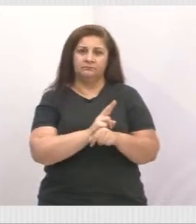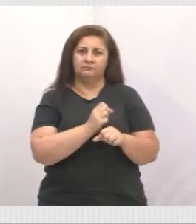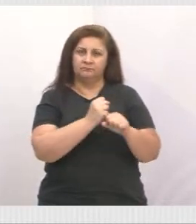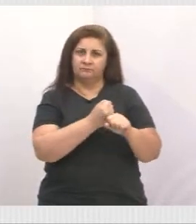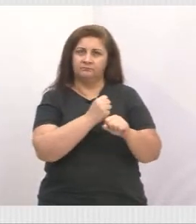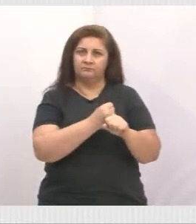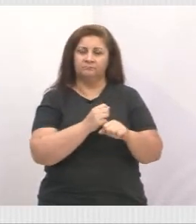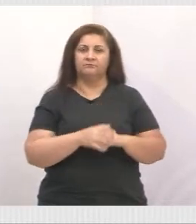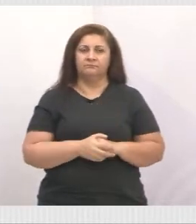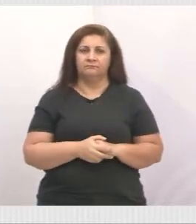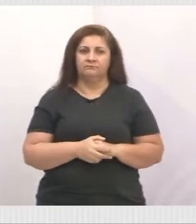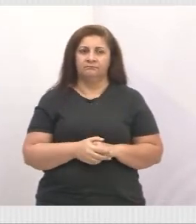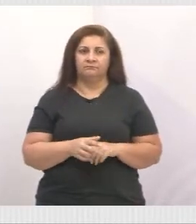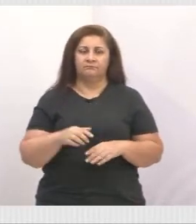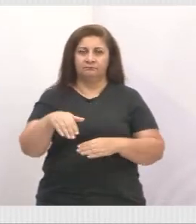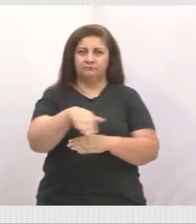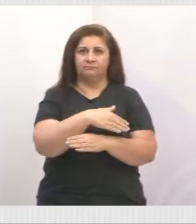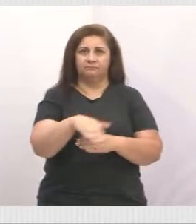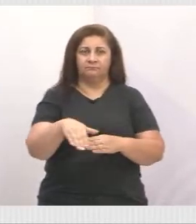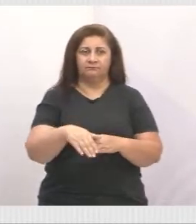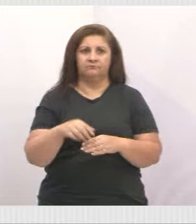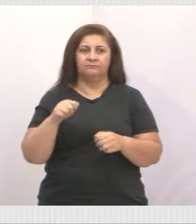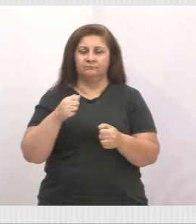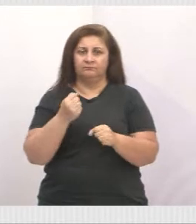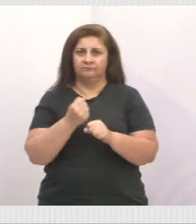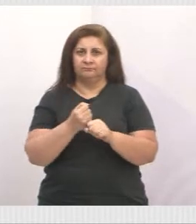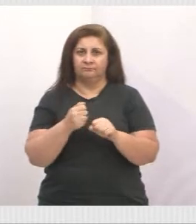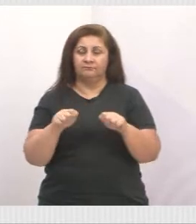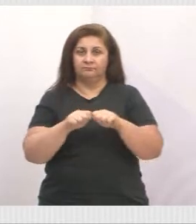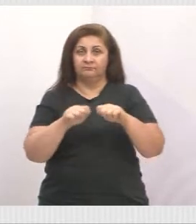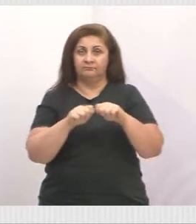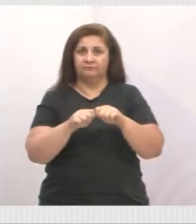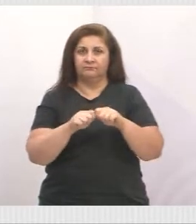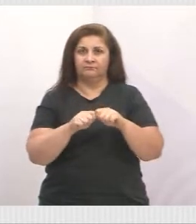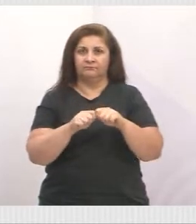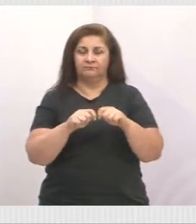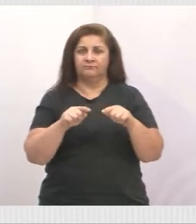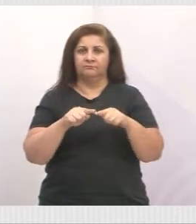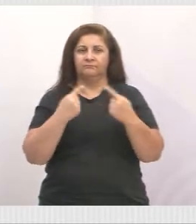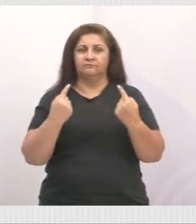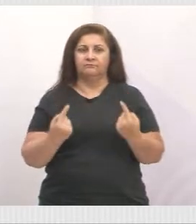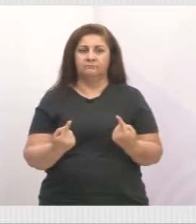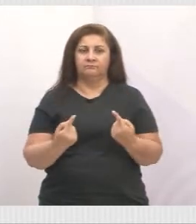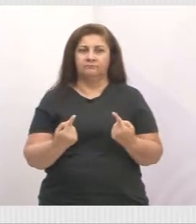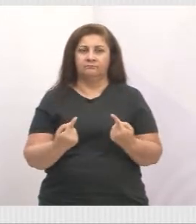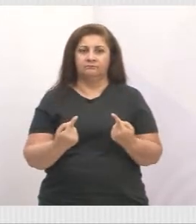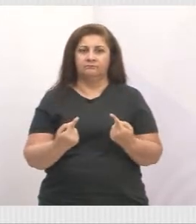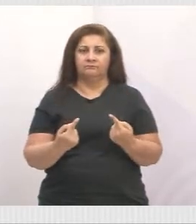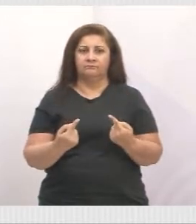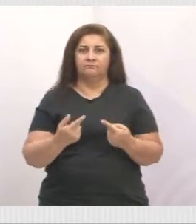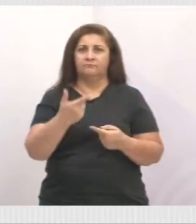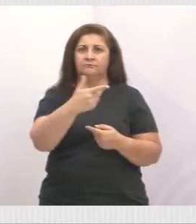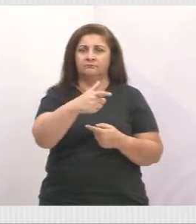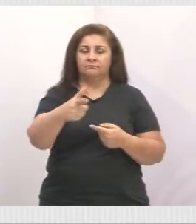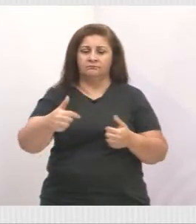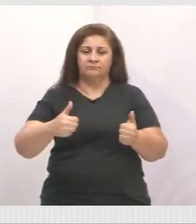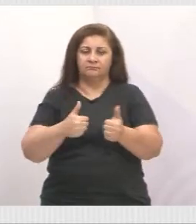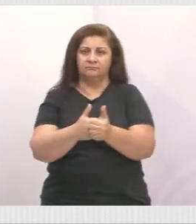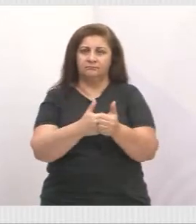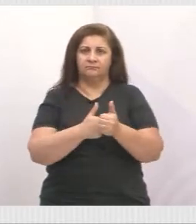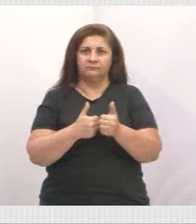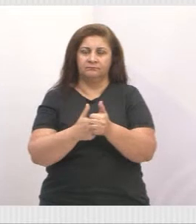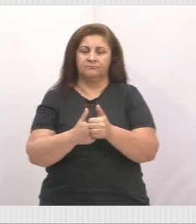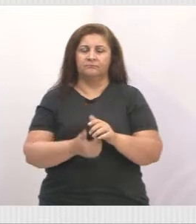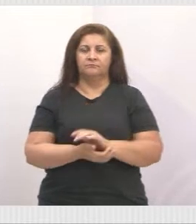estrada. A estrada do Bom Jesus foi feita, mas não foi feita entre a estrada da balsa e a estrada dos cobras.